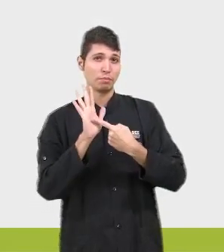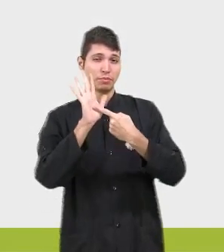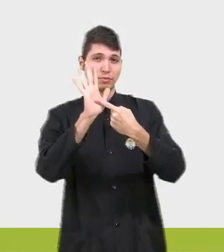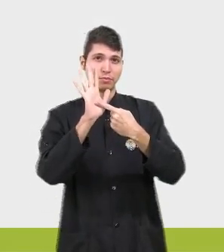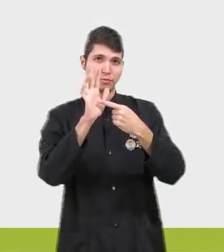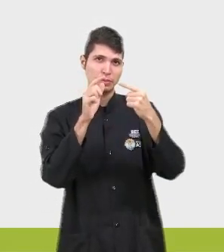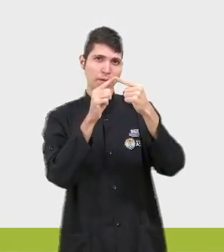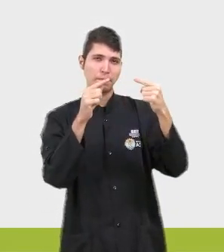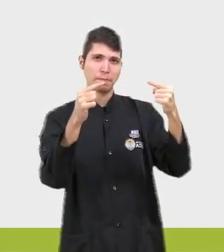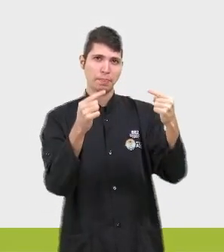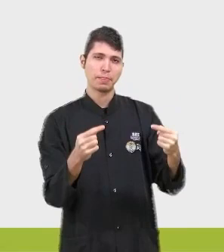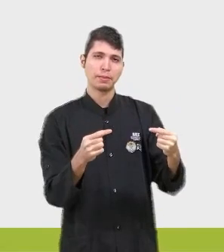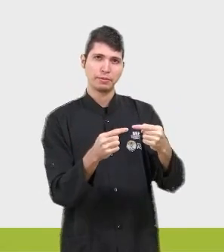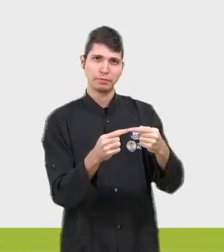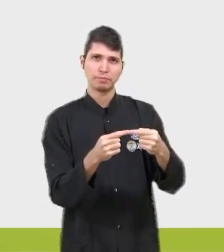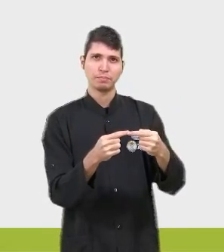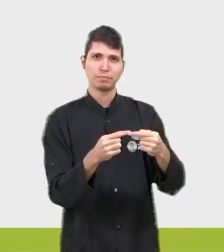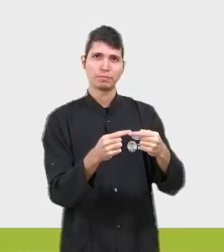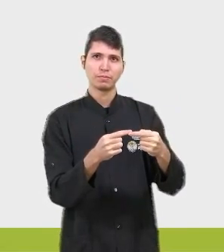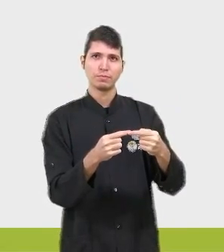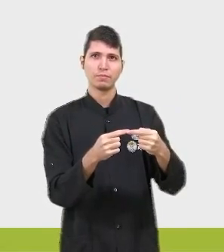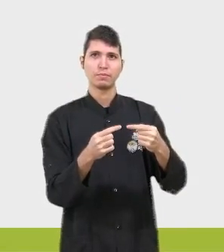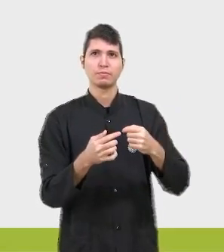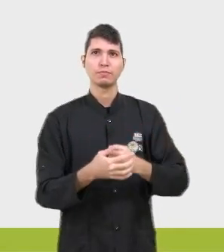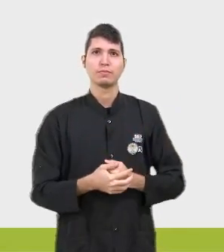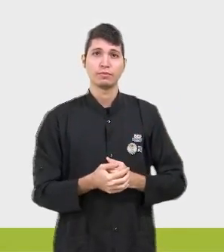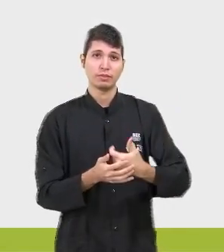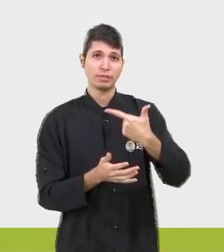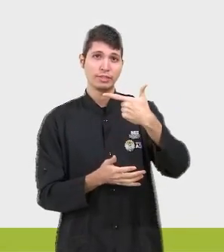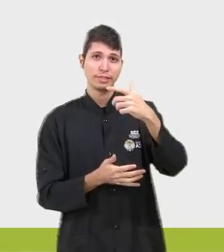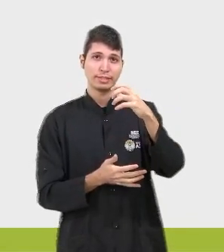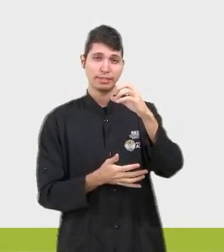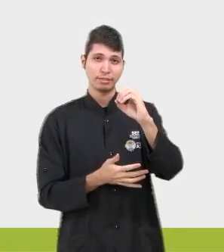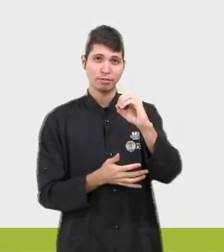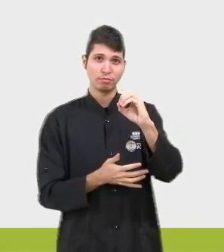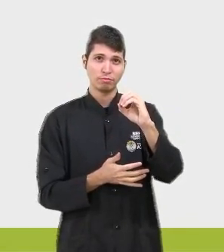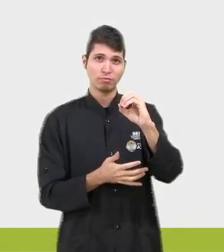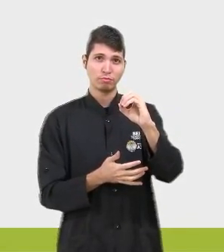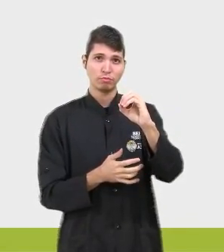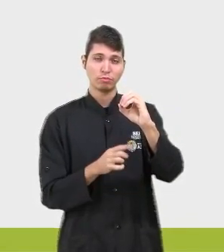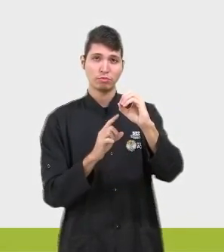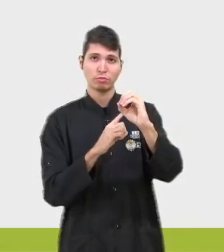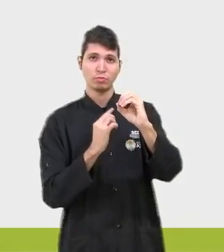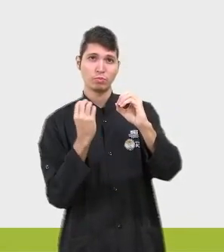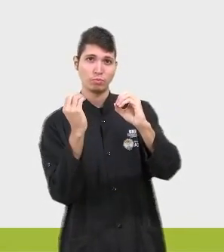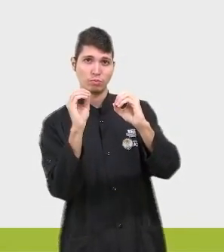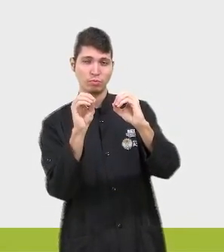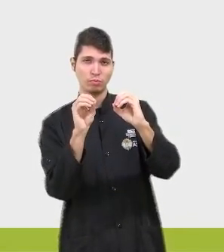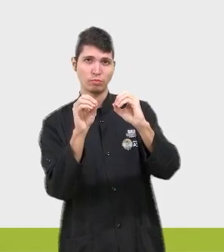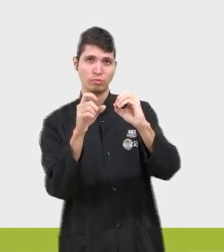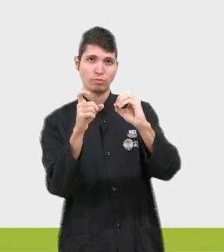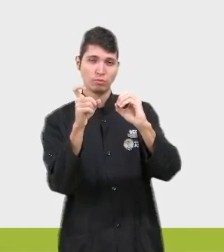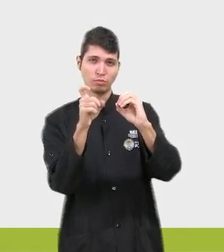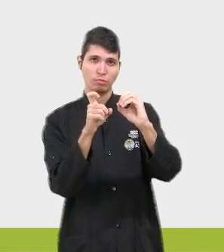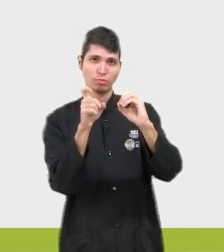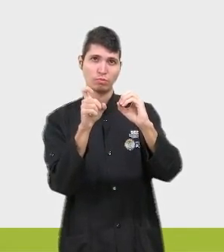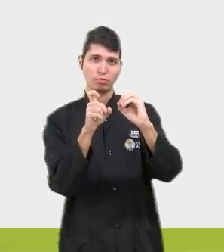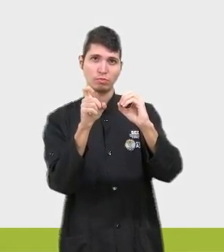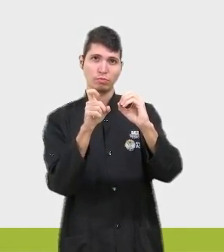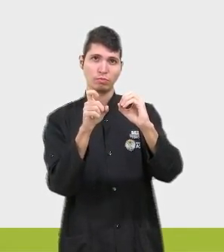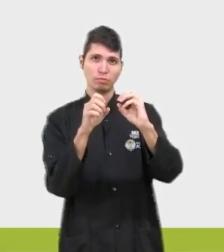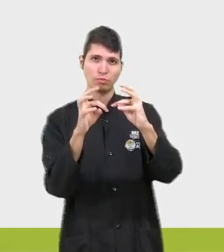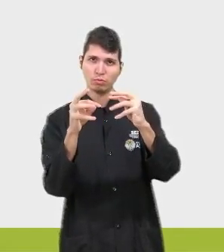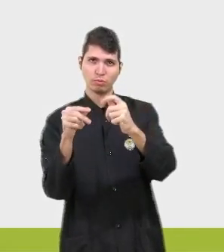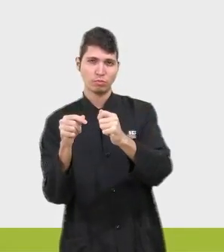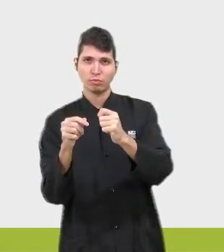dica. Esse 20 que está aqui, ó, quando eu passo o X para o outro lado, lembrando que todo mundo está igual a zero, a função aqui, todo mundo está igual